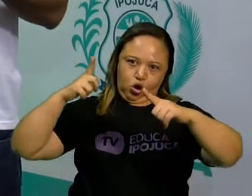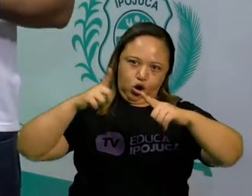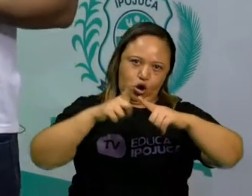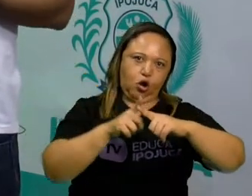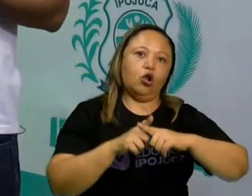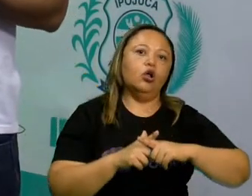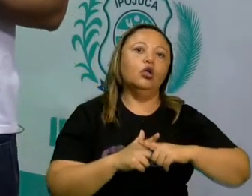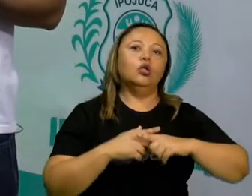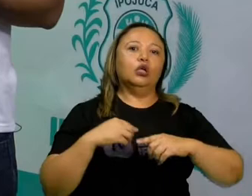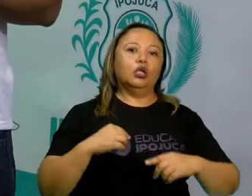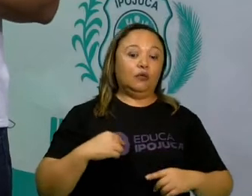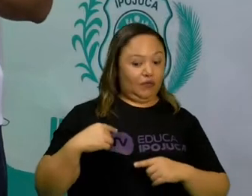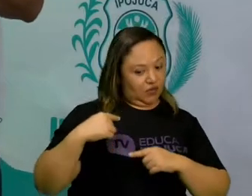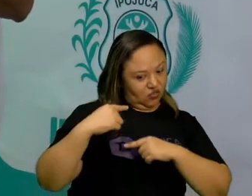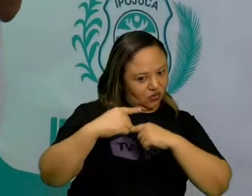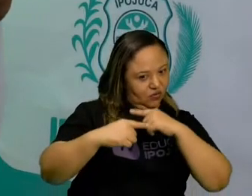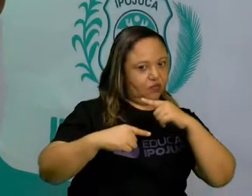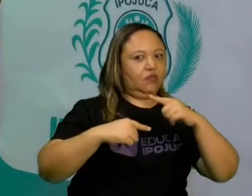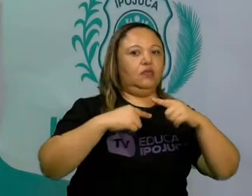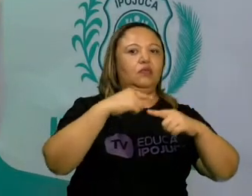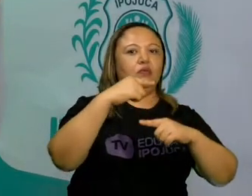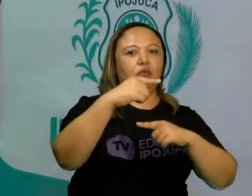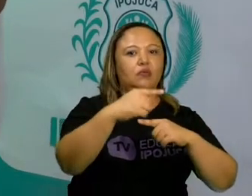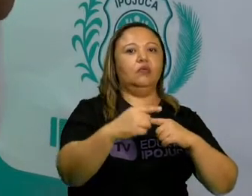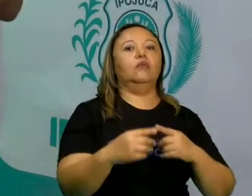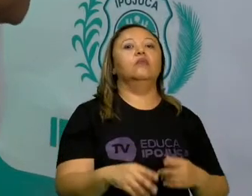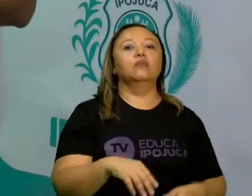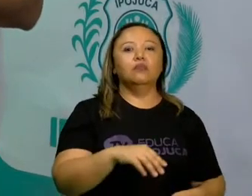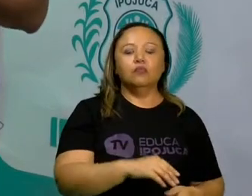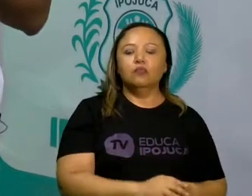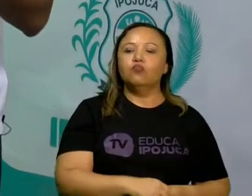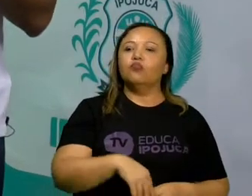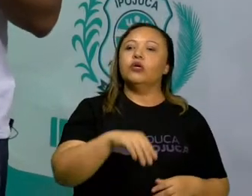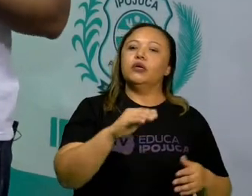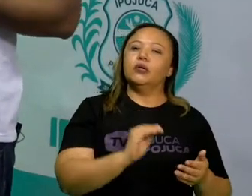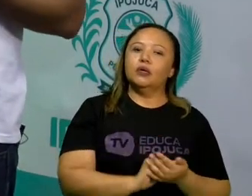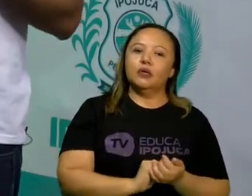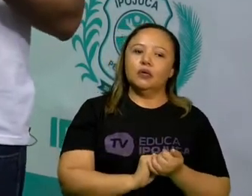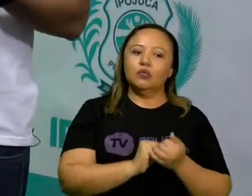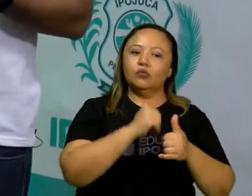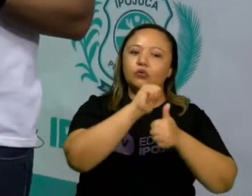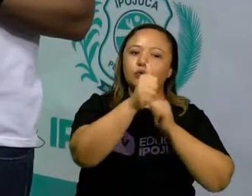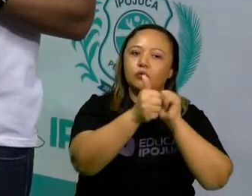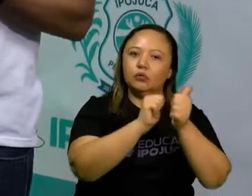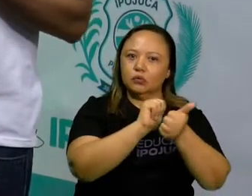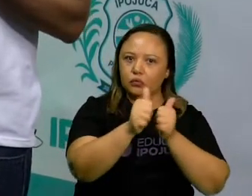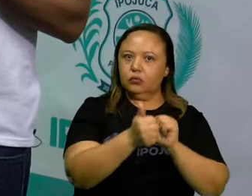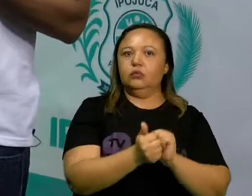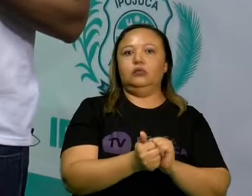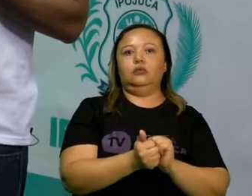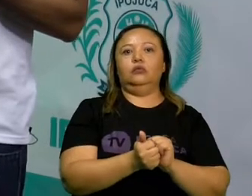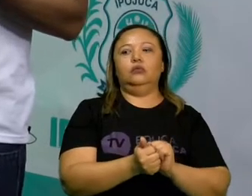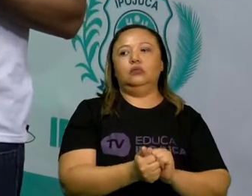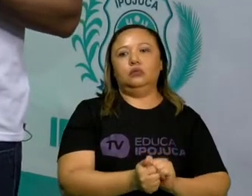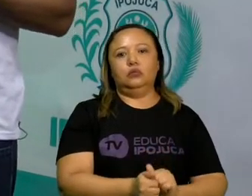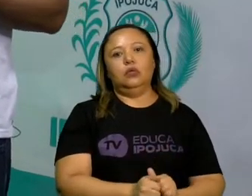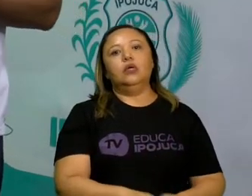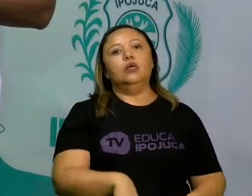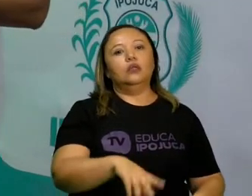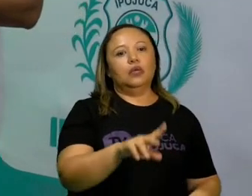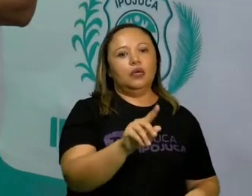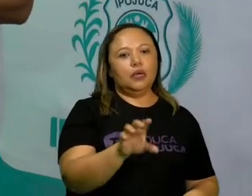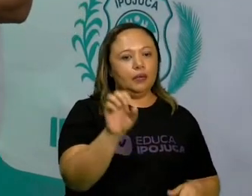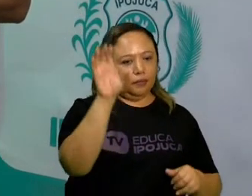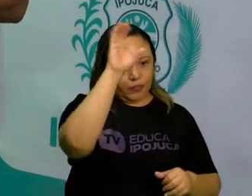meio da oralidade. Então, as questões orais foram importantíssimas para a divulgação